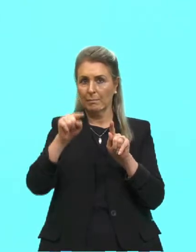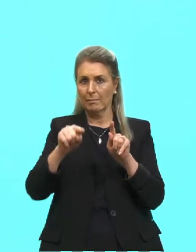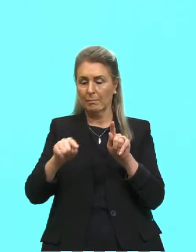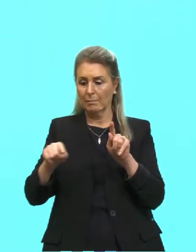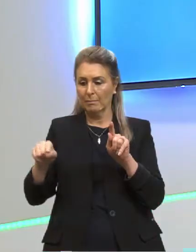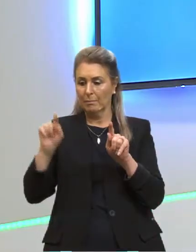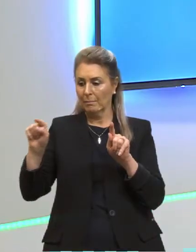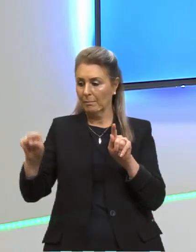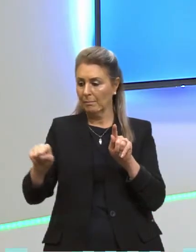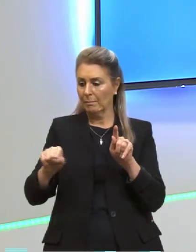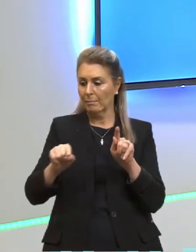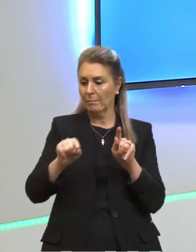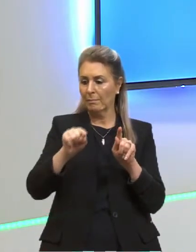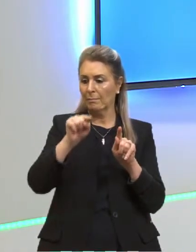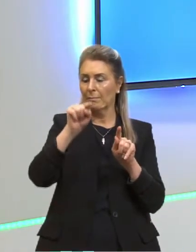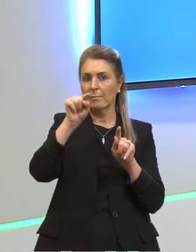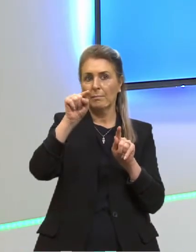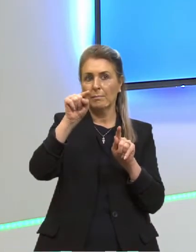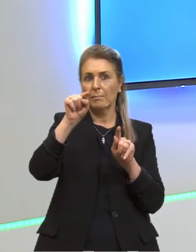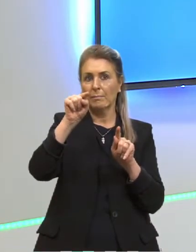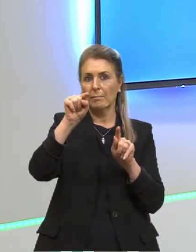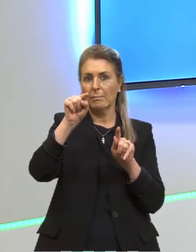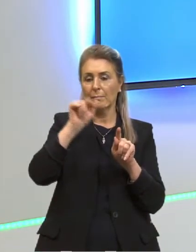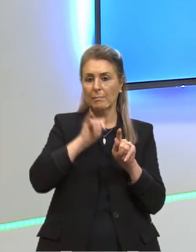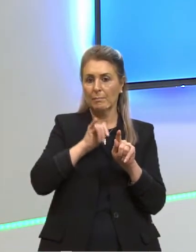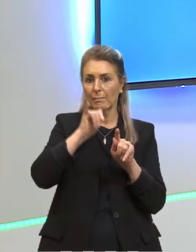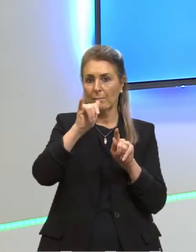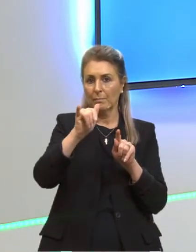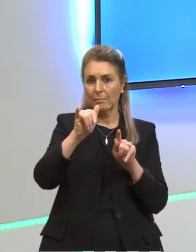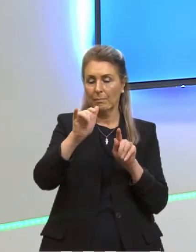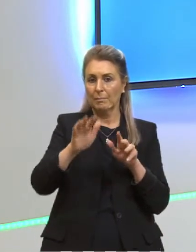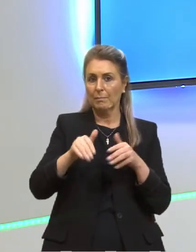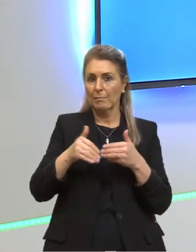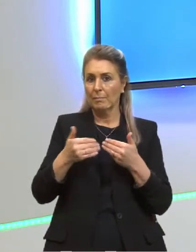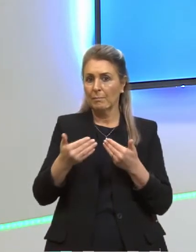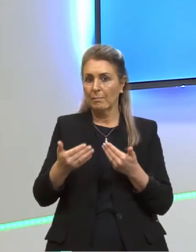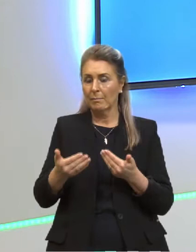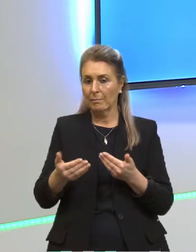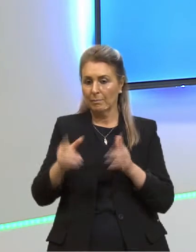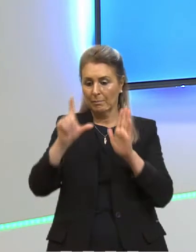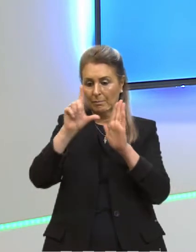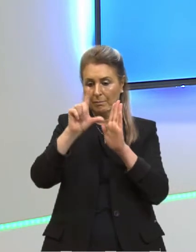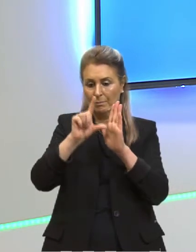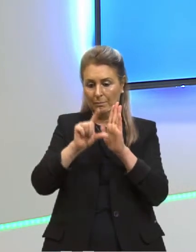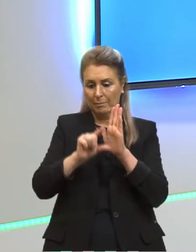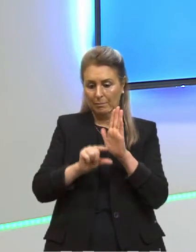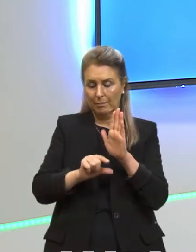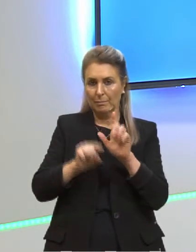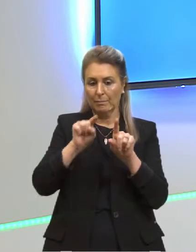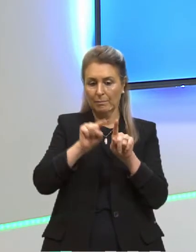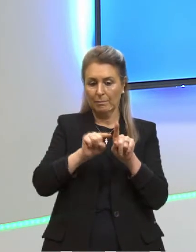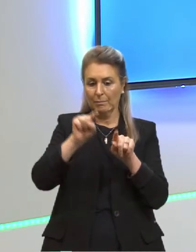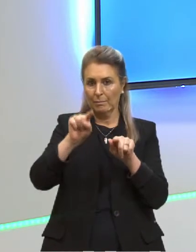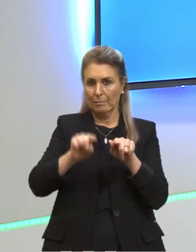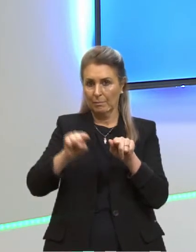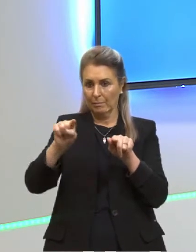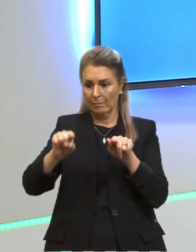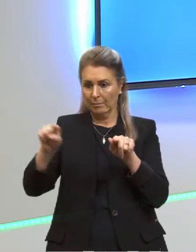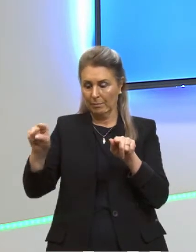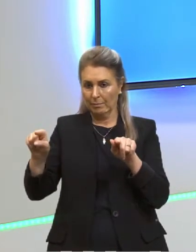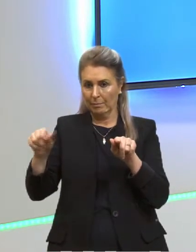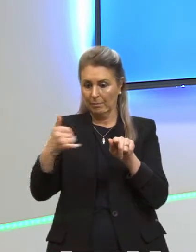diz o seguinte, que quando eu vou diminuindo o comprimento de onda, a minha